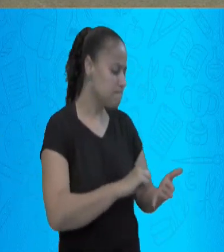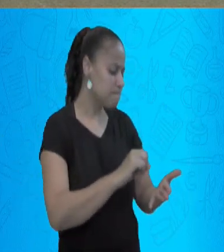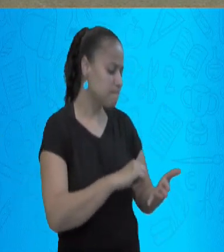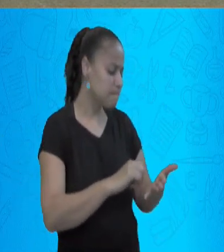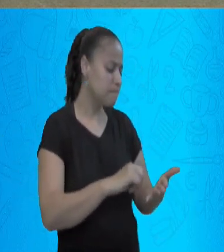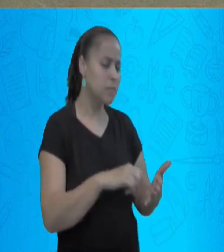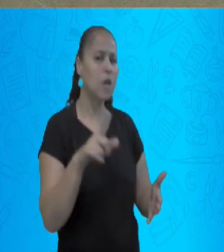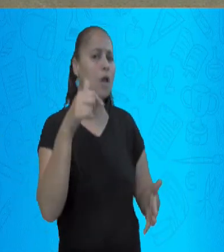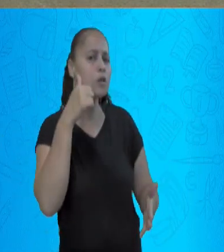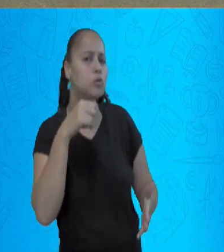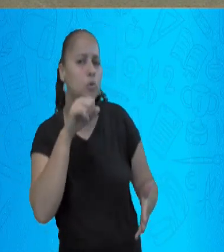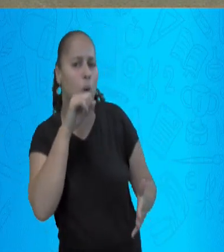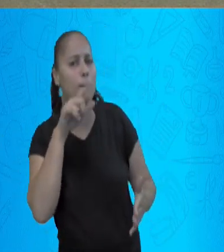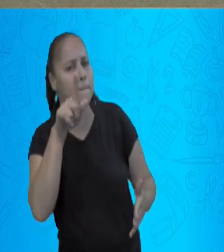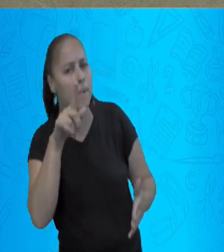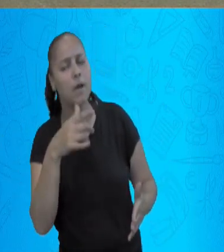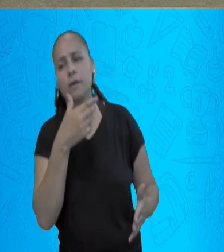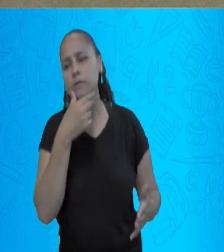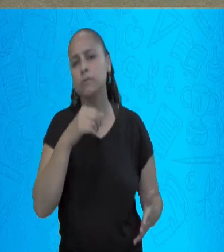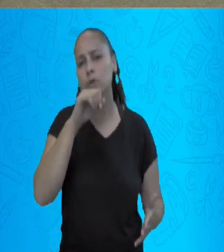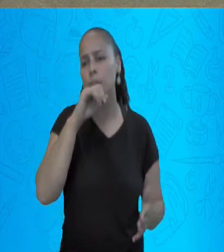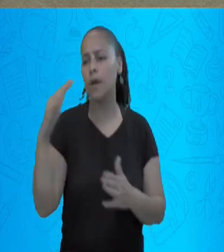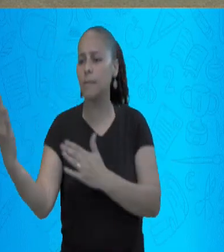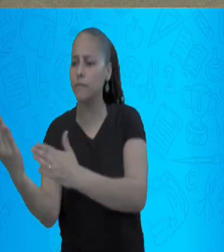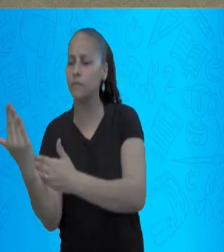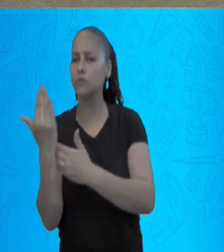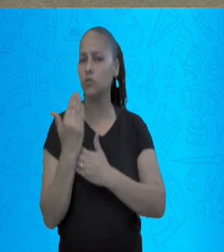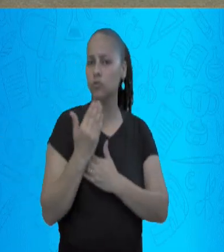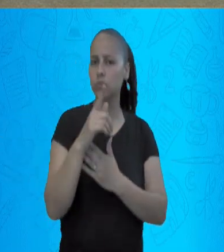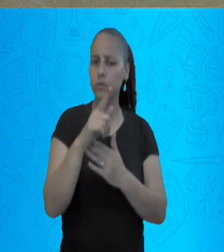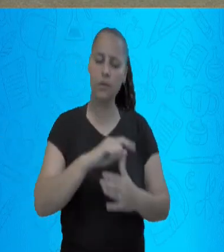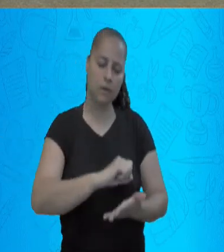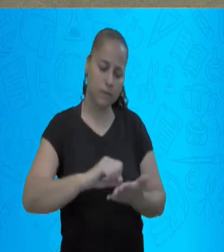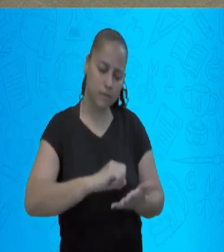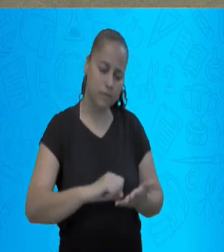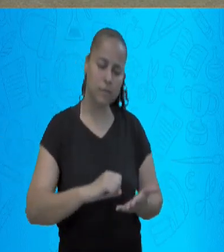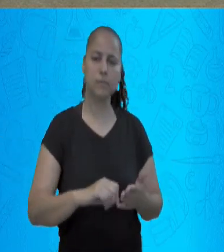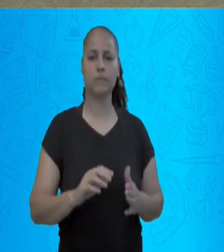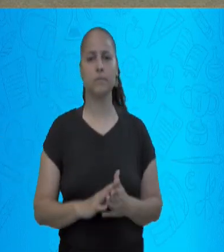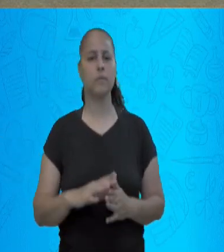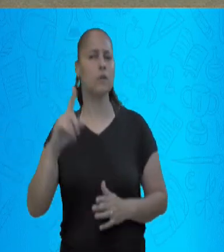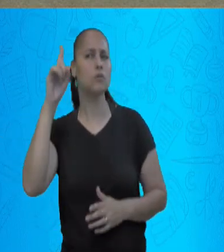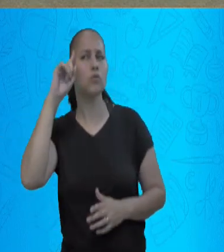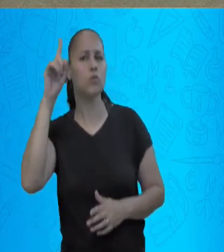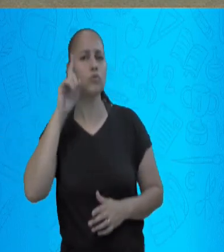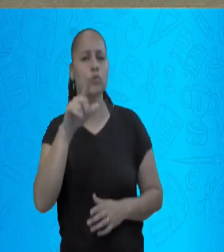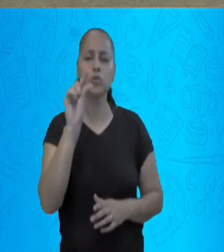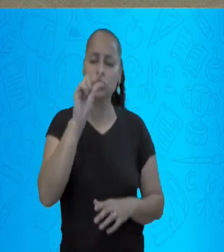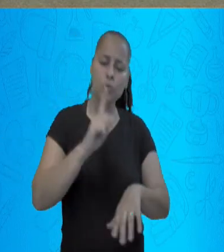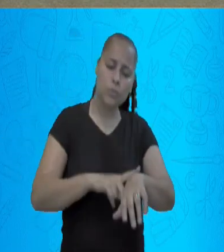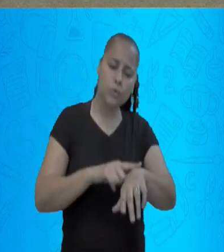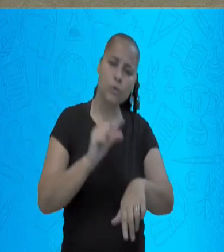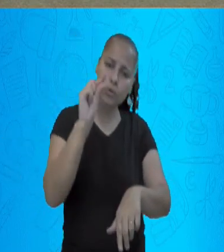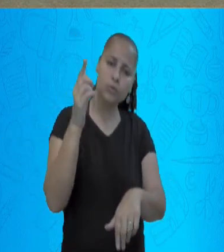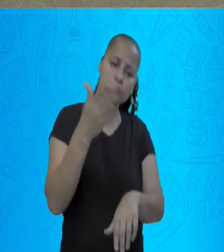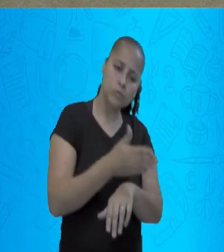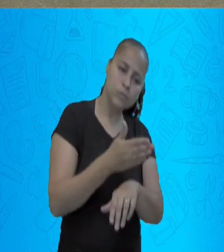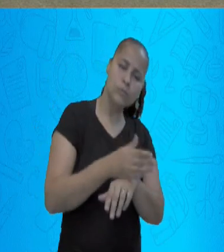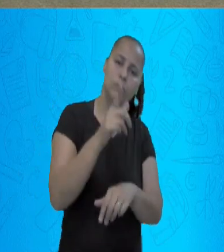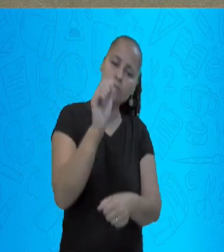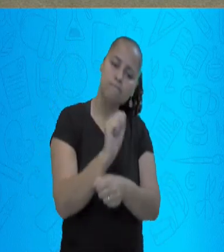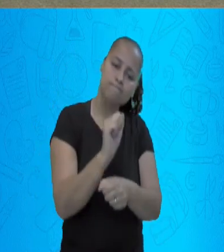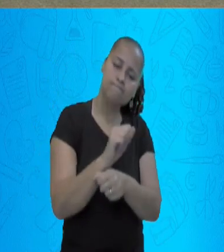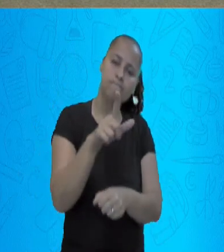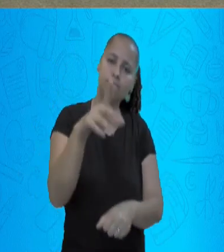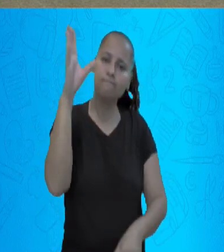se tiver alguém que puder te ajudar nesse momento. Tire todos os dias um tempo para o seu estudo, para você